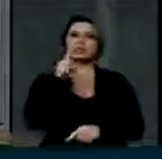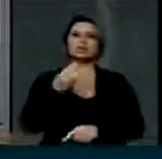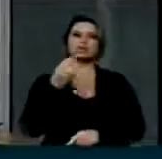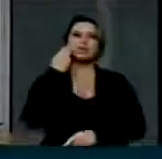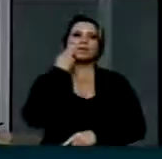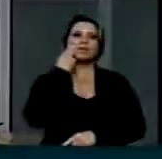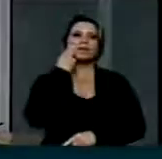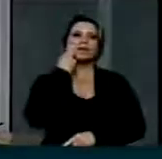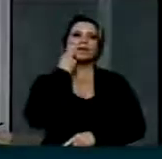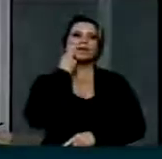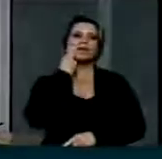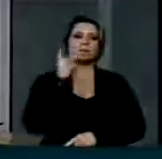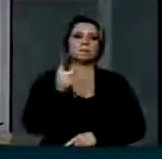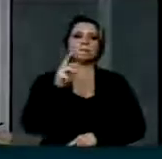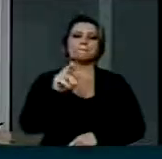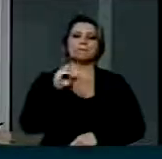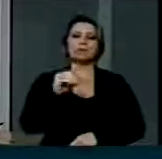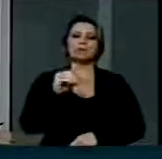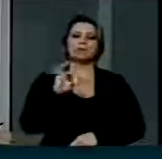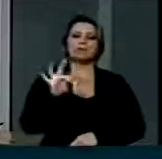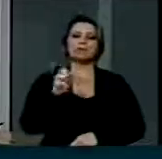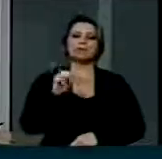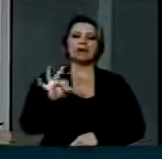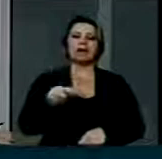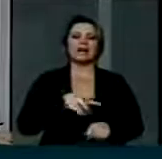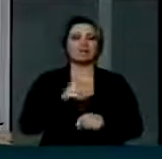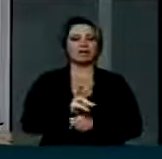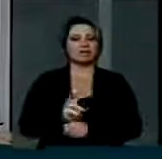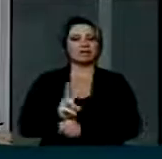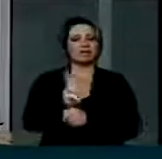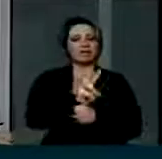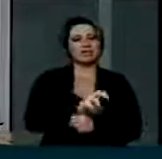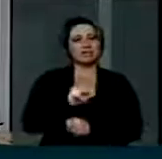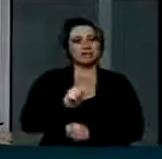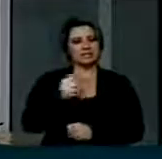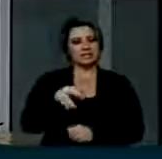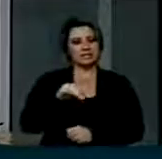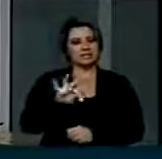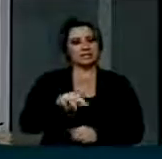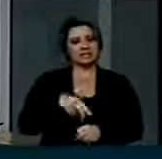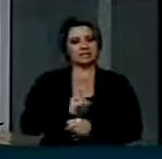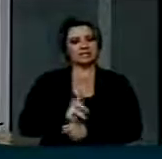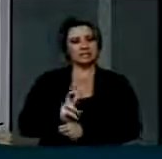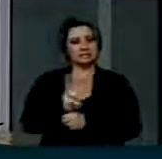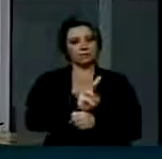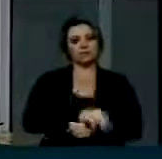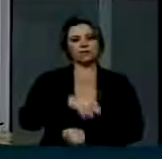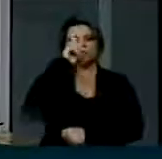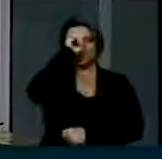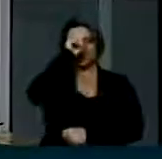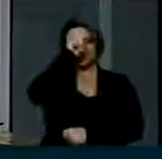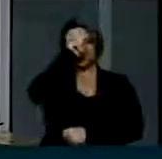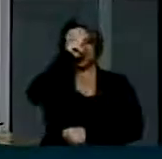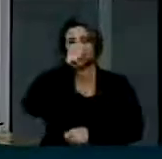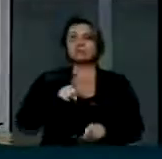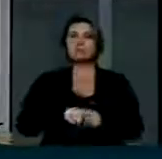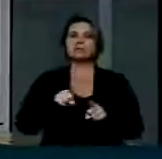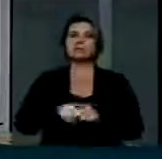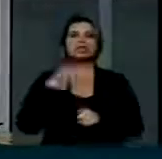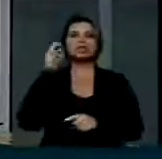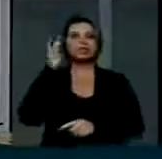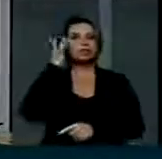PROTAF a investimentos na vigilância sanitária e segurança de fronteira. O hospital de Oiapoque está